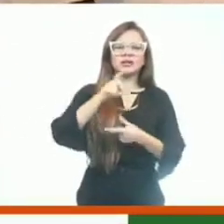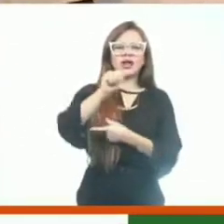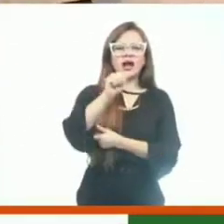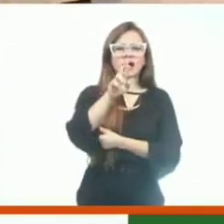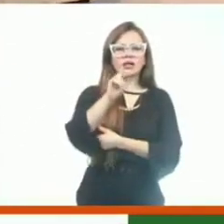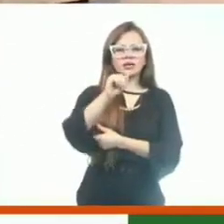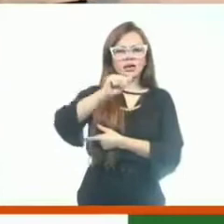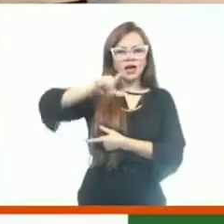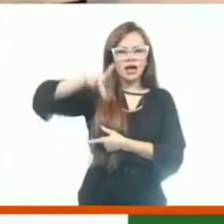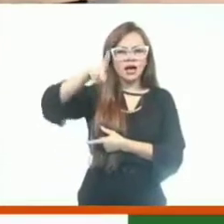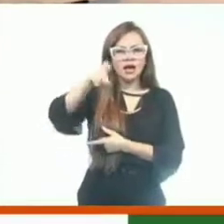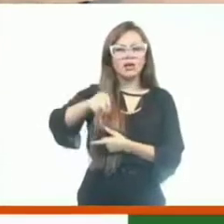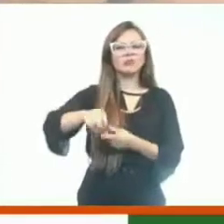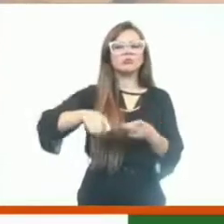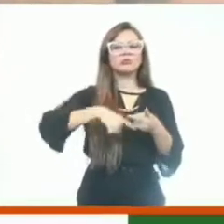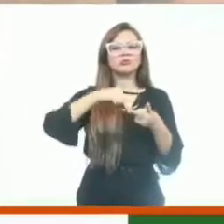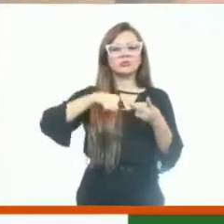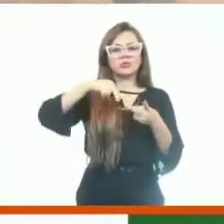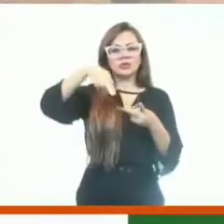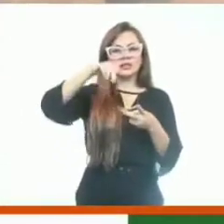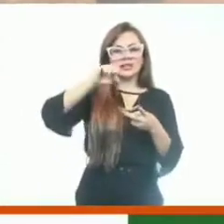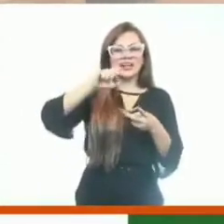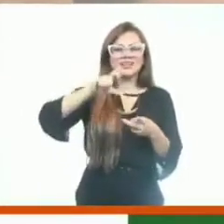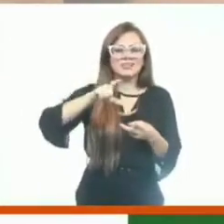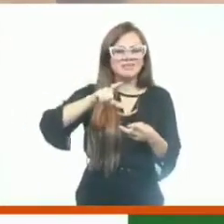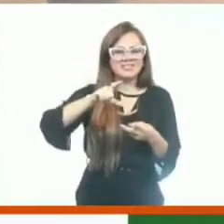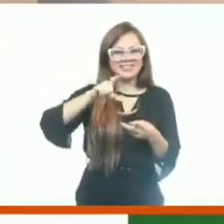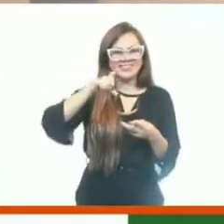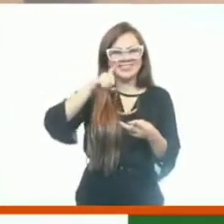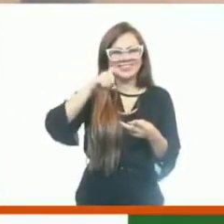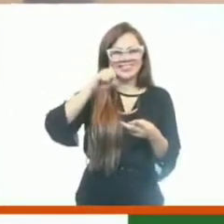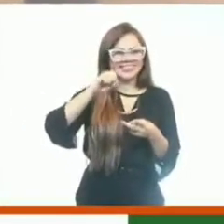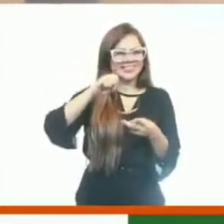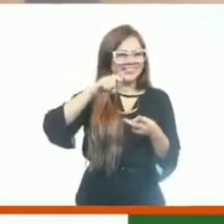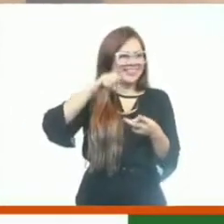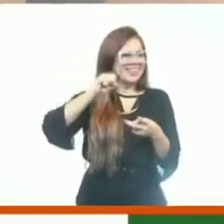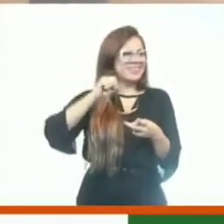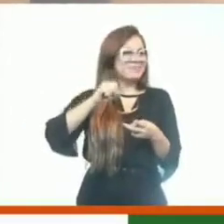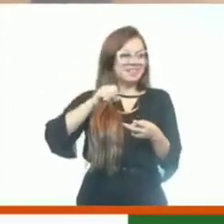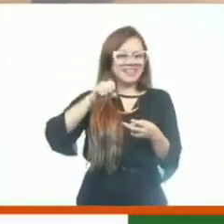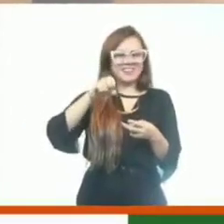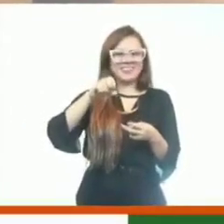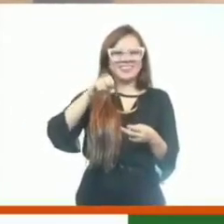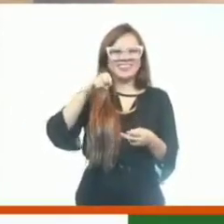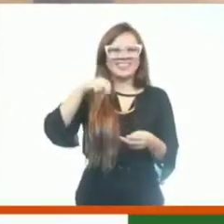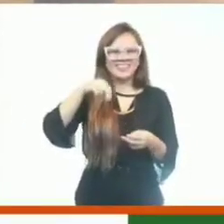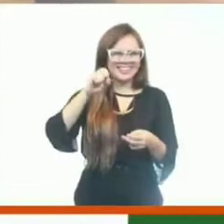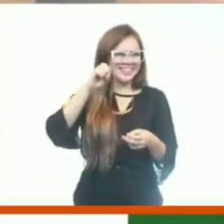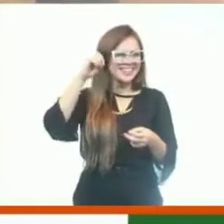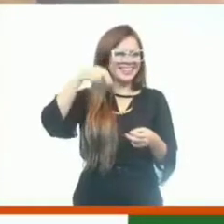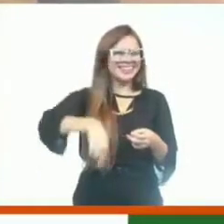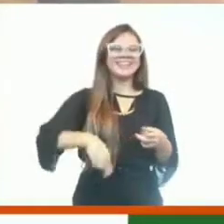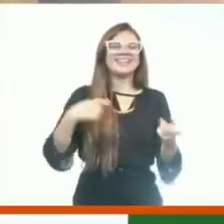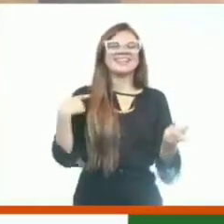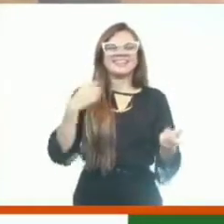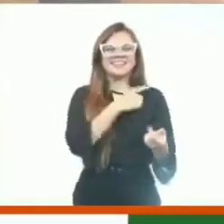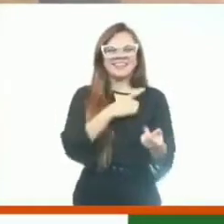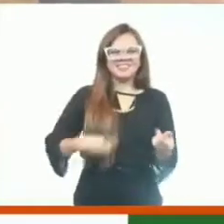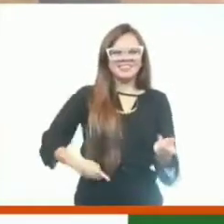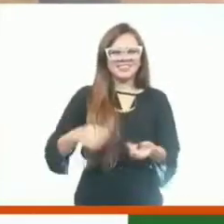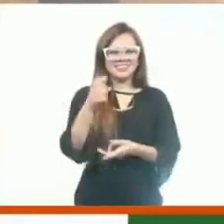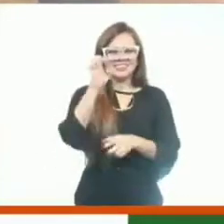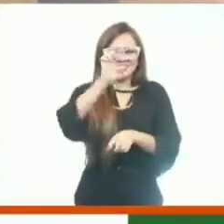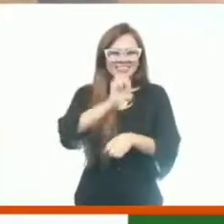Nelson, e quero aqui, de forma muito especial também, como sempre tenho feito, registrar também os nossos deputados estaduais e